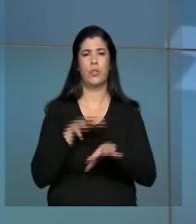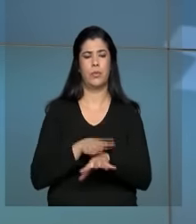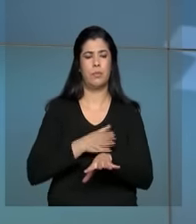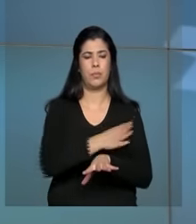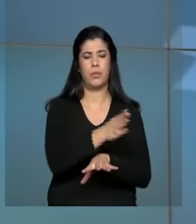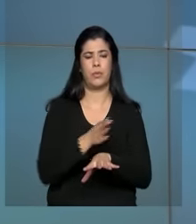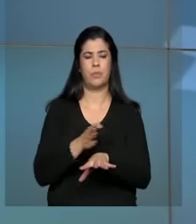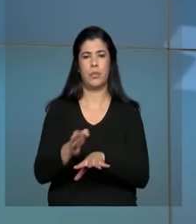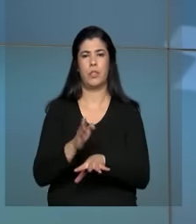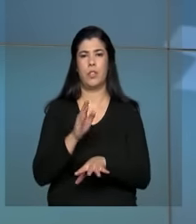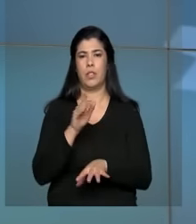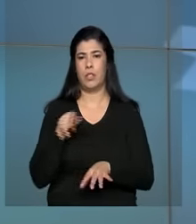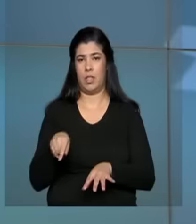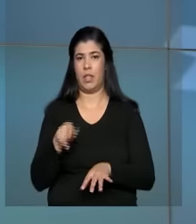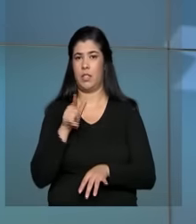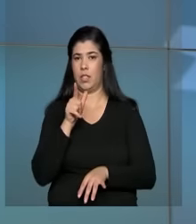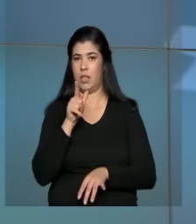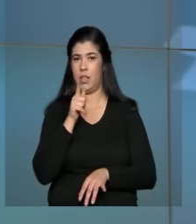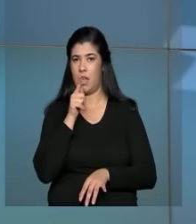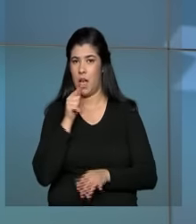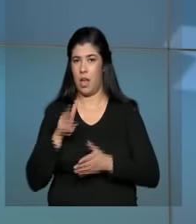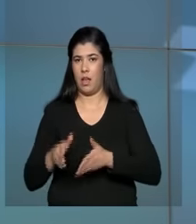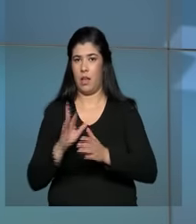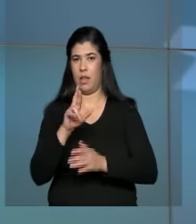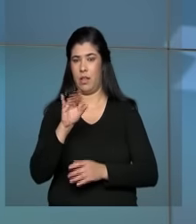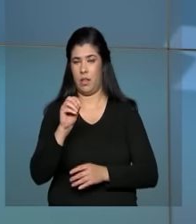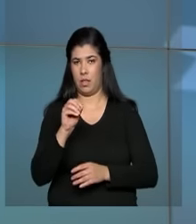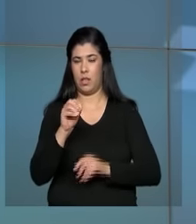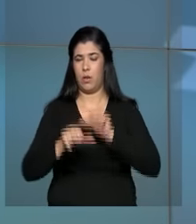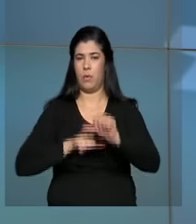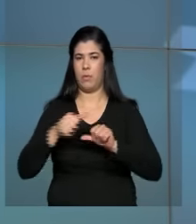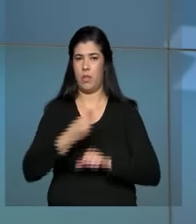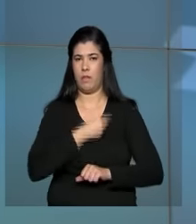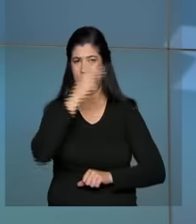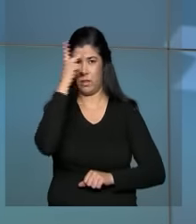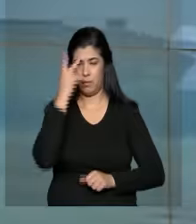Francisco e como essa iniciativa vai mudar a vida de quem mora na região.